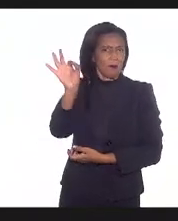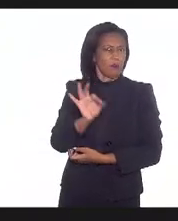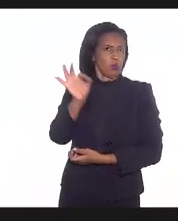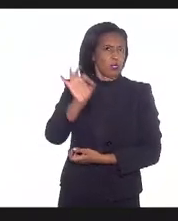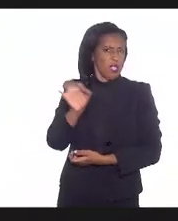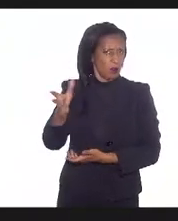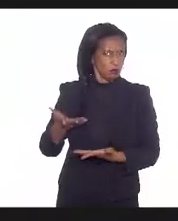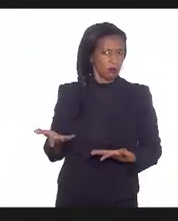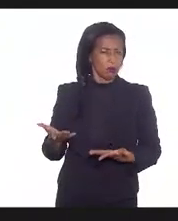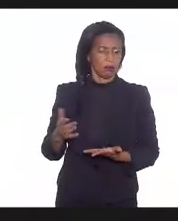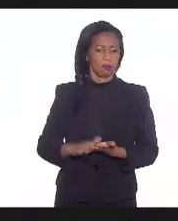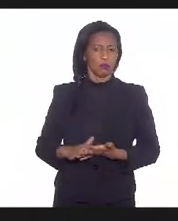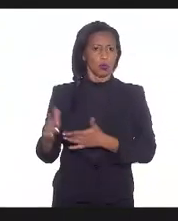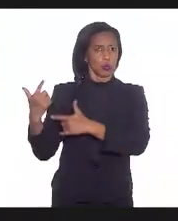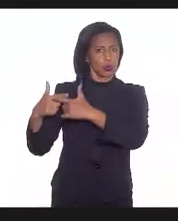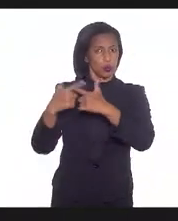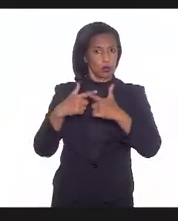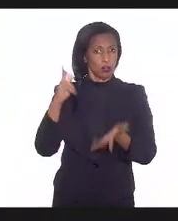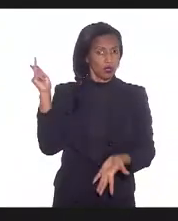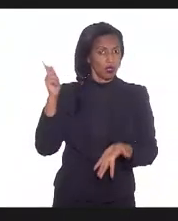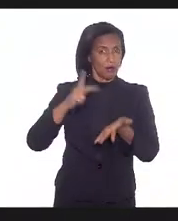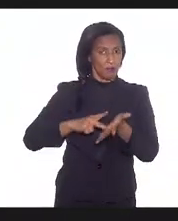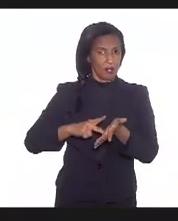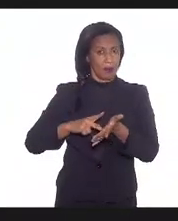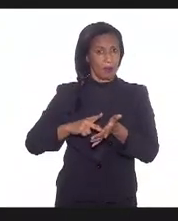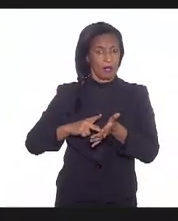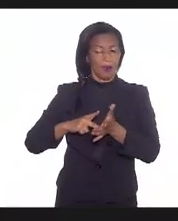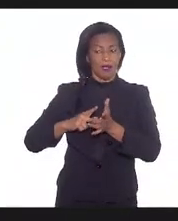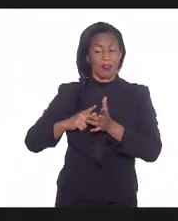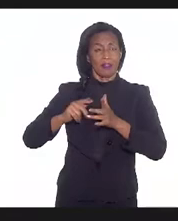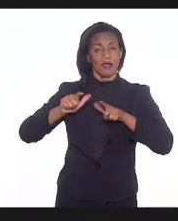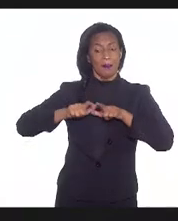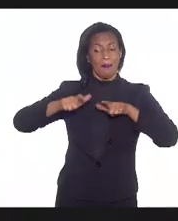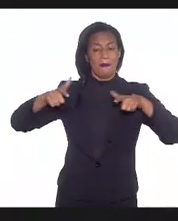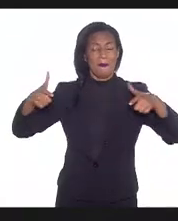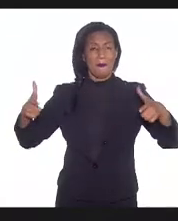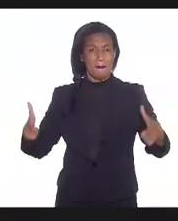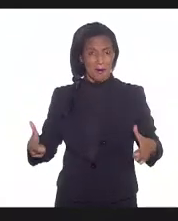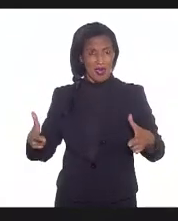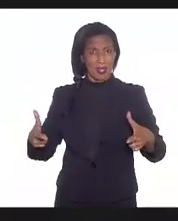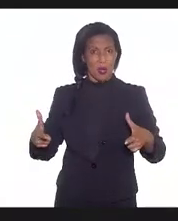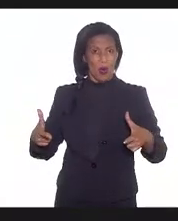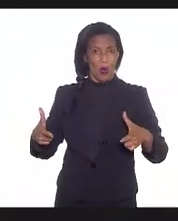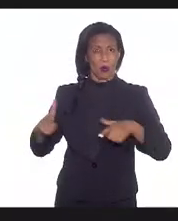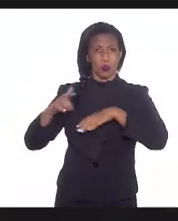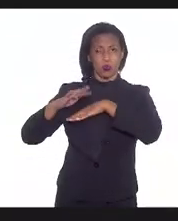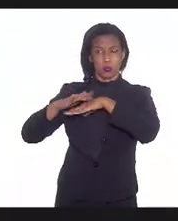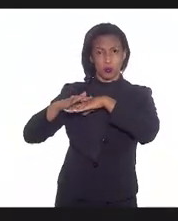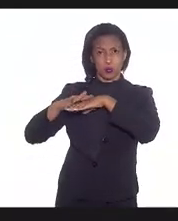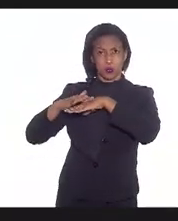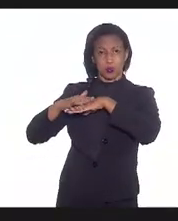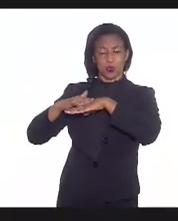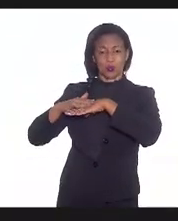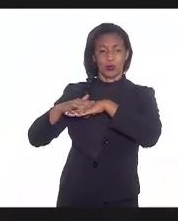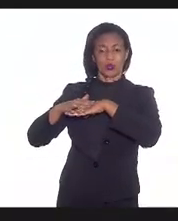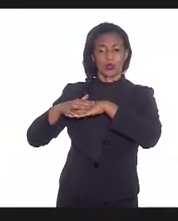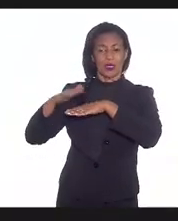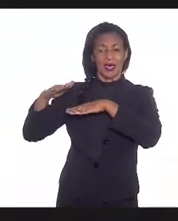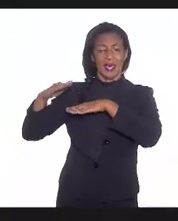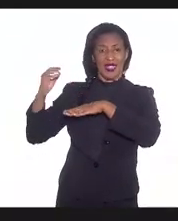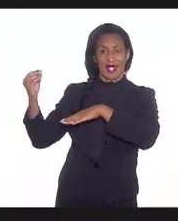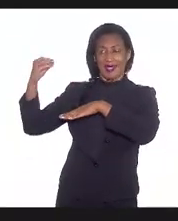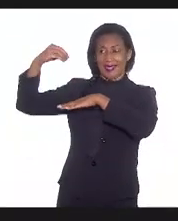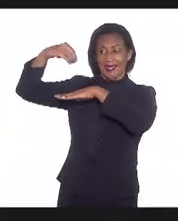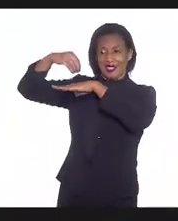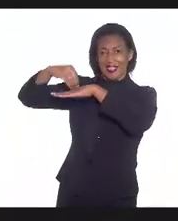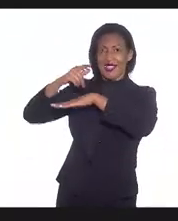a gente afirma que a maior parte das contaminações de Covid dos petroleiros embarcados é a bordo das